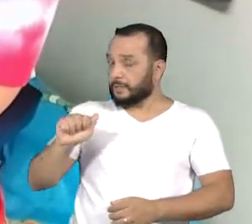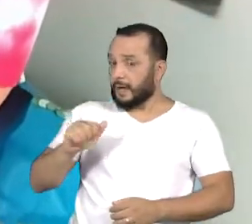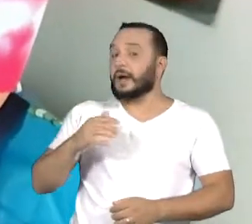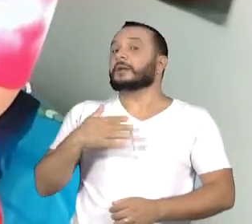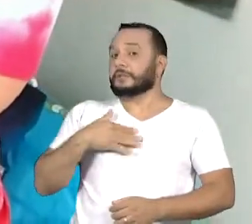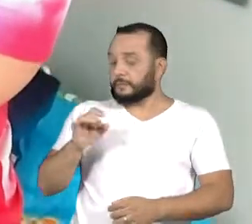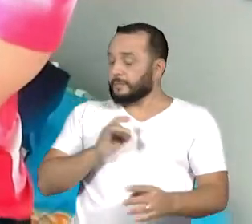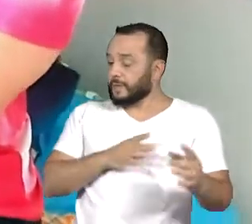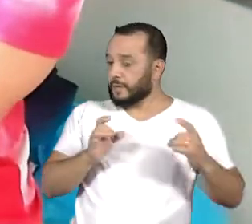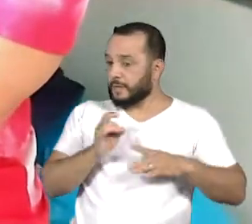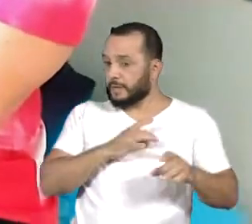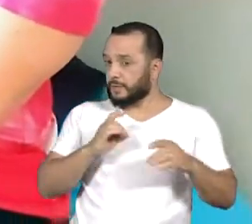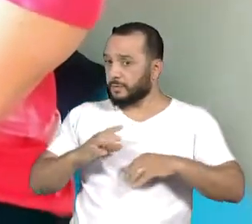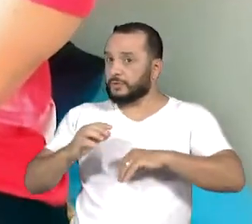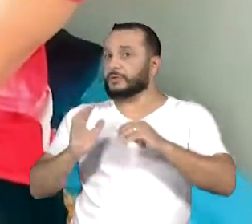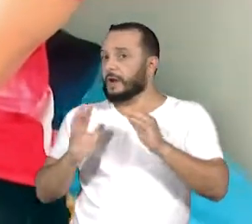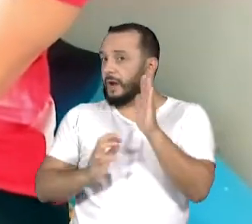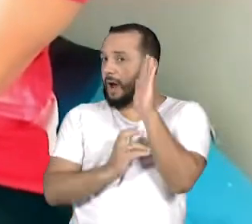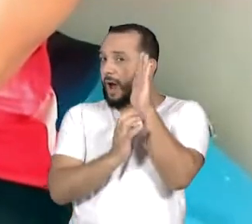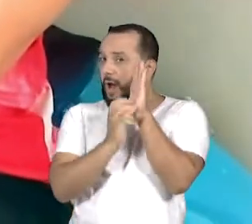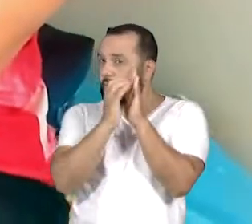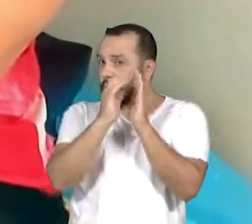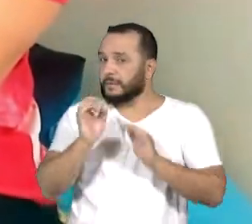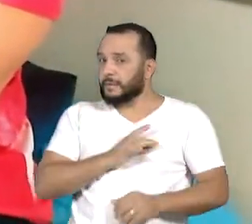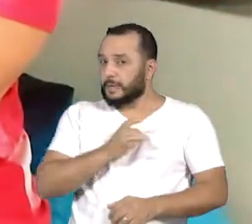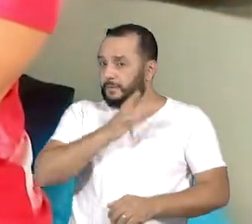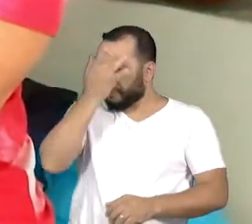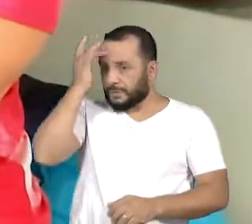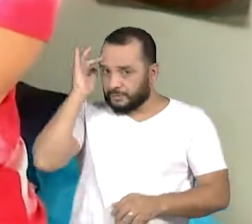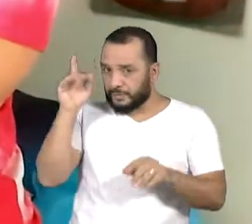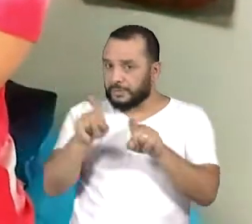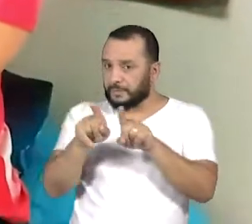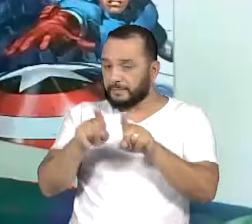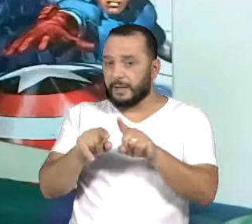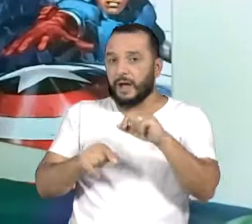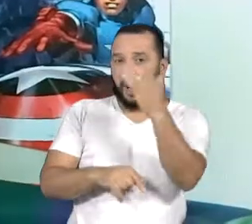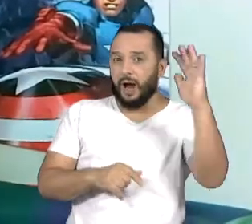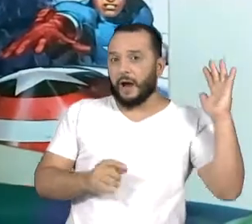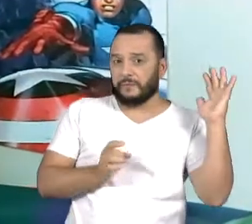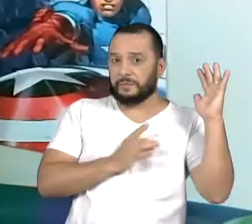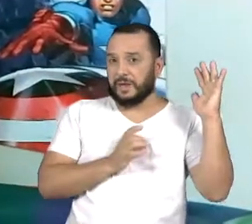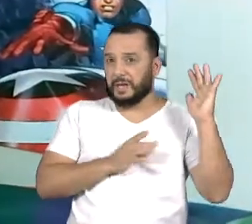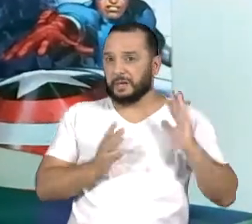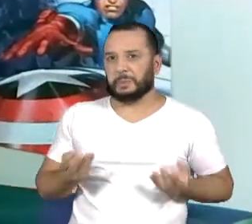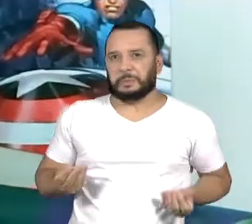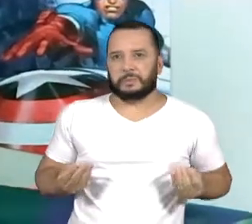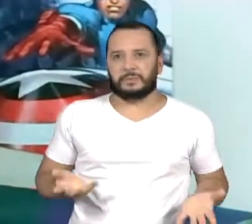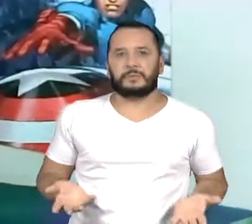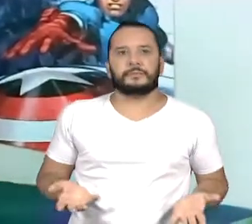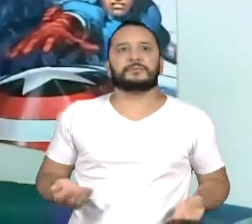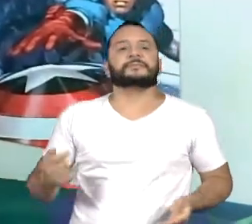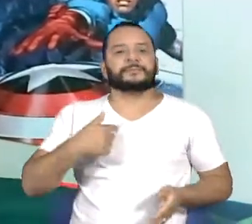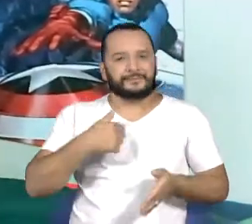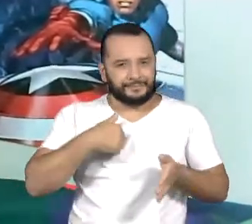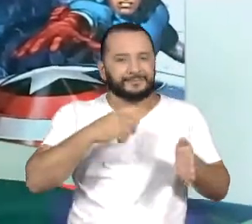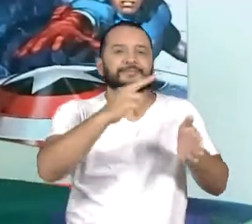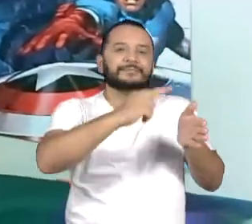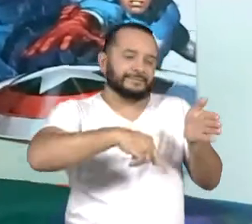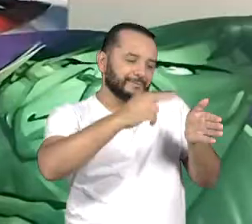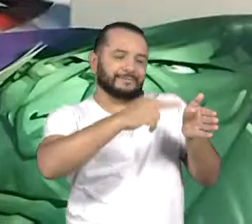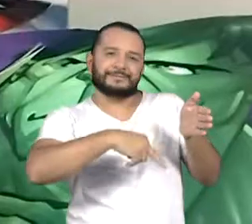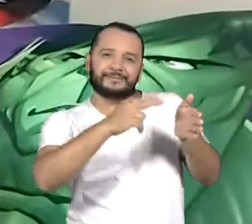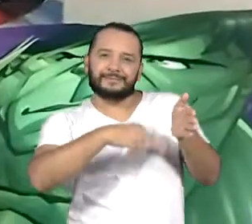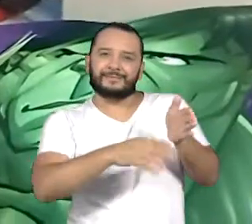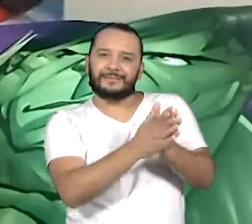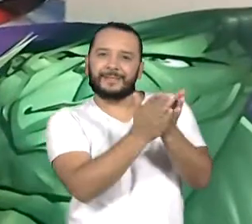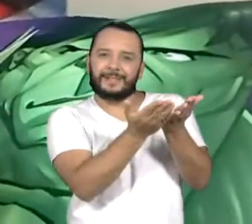tinha medo de aranha, medo de gente e até medo de árvore. Eu leio as coisas que tem que ler do livro.